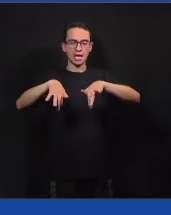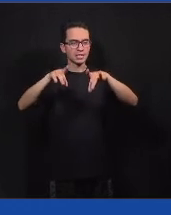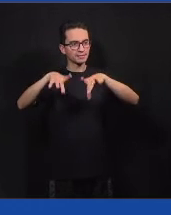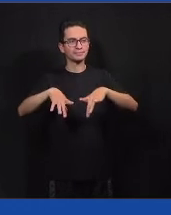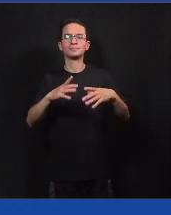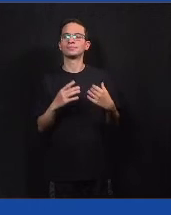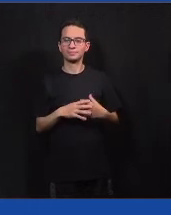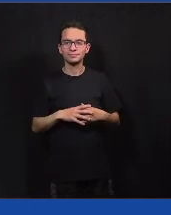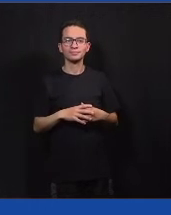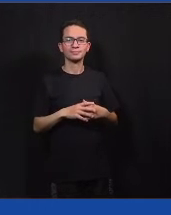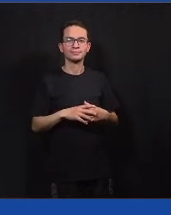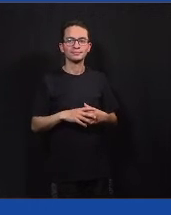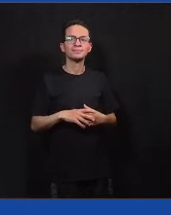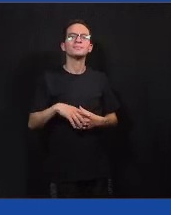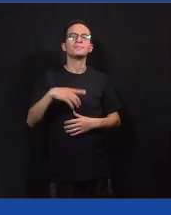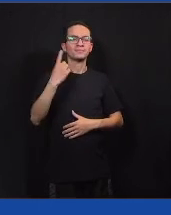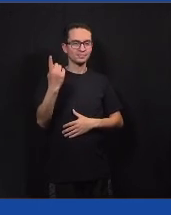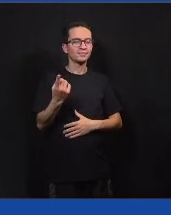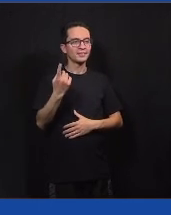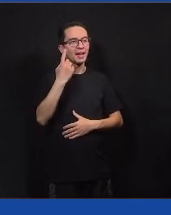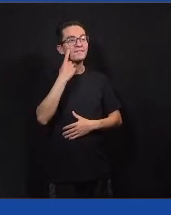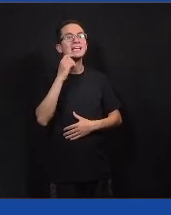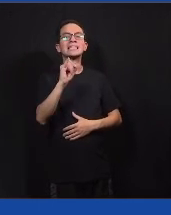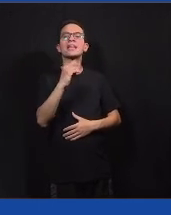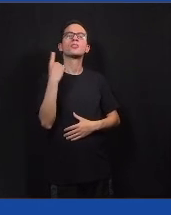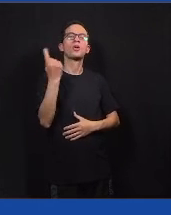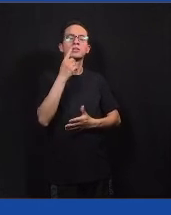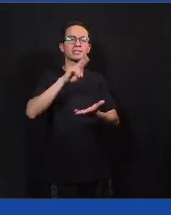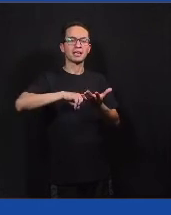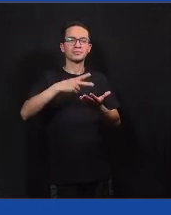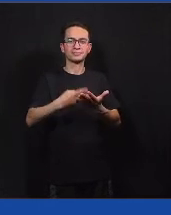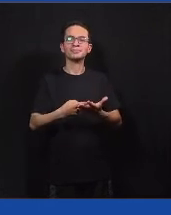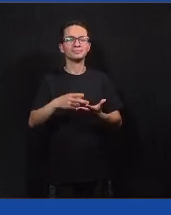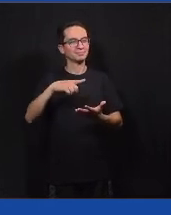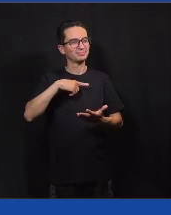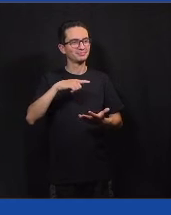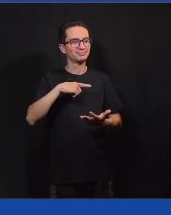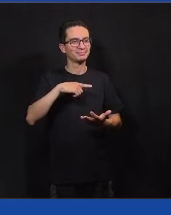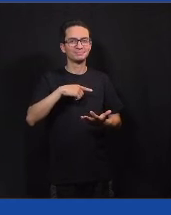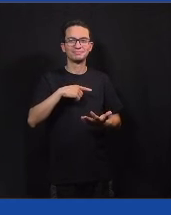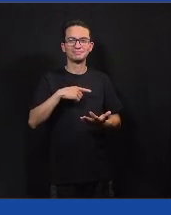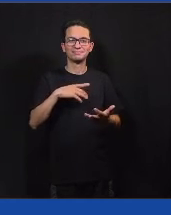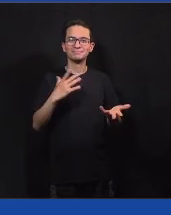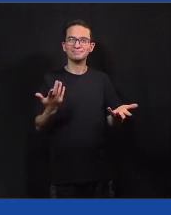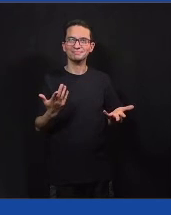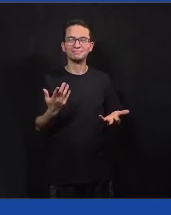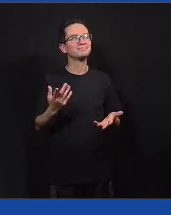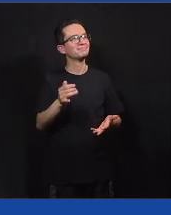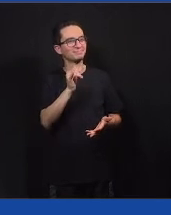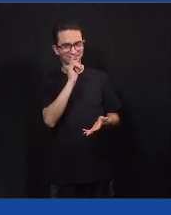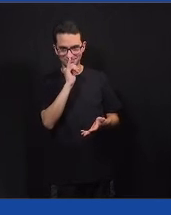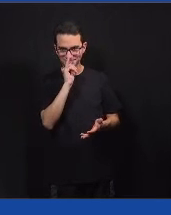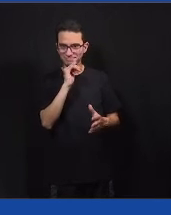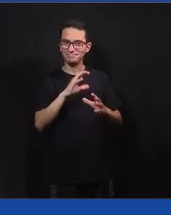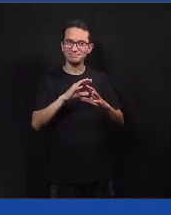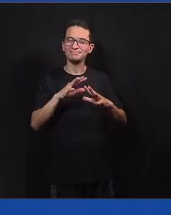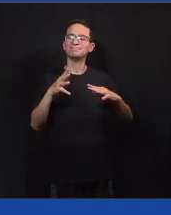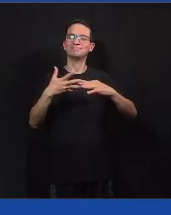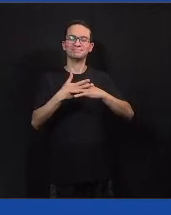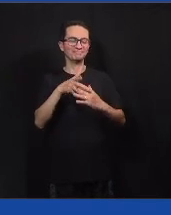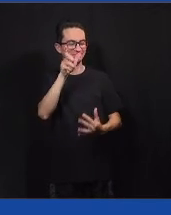o máximo que a gente conseguir traduzir isso para o cotidiano do cidadão, é, traz um resultado